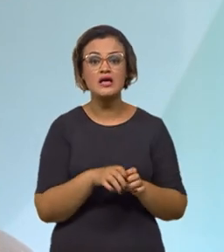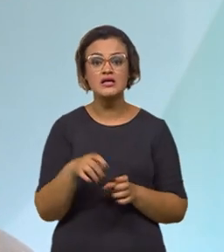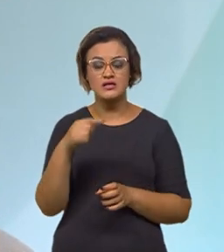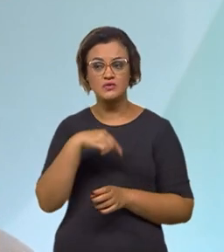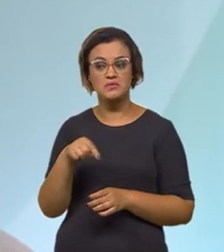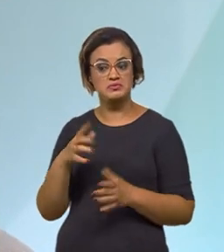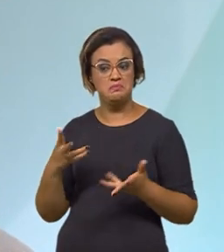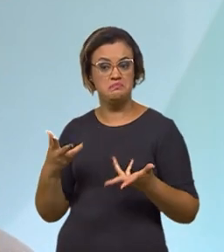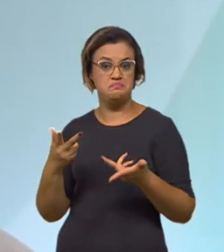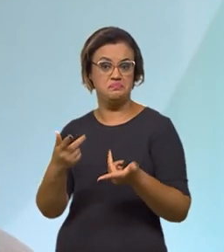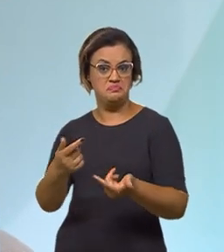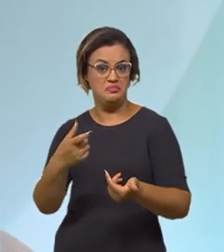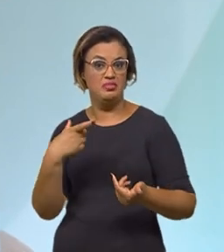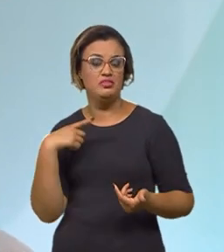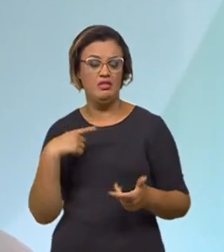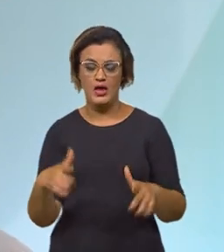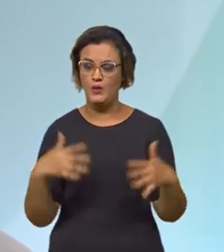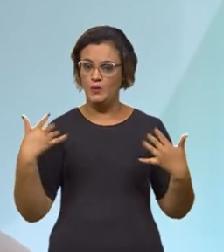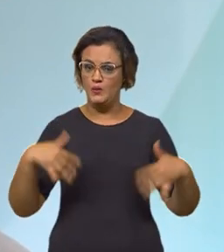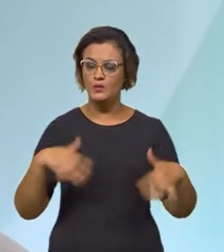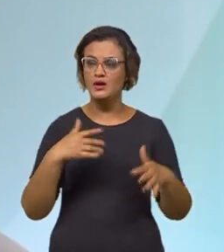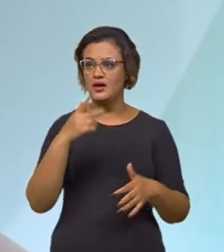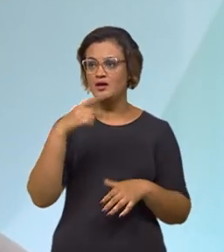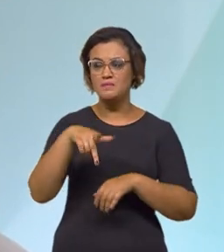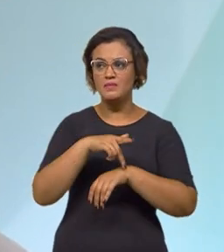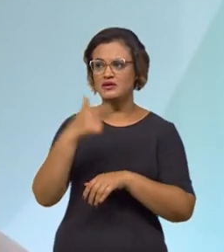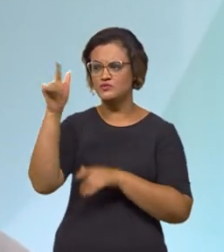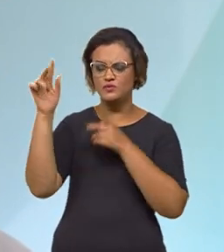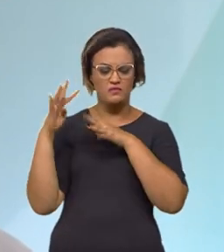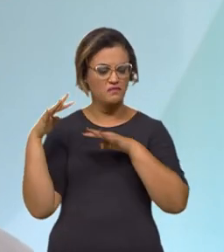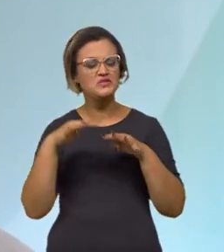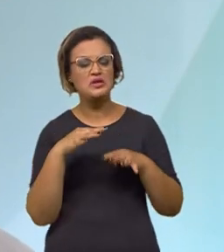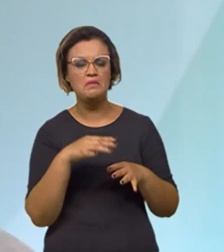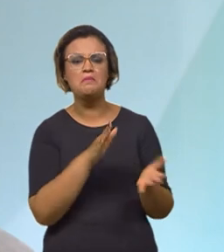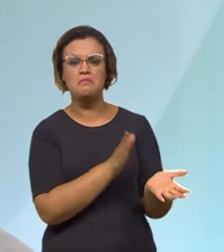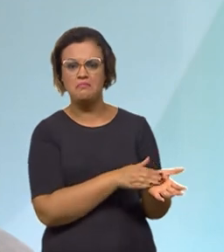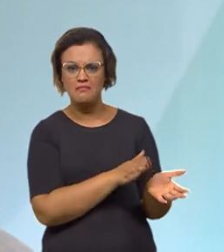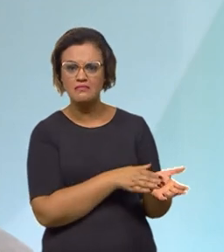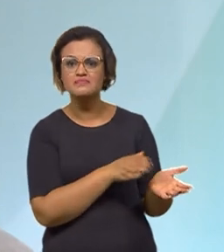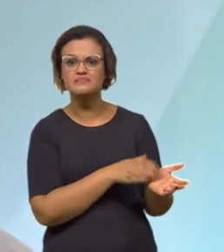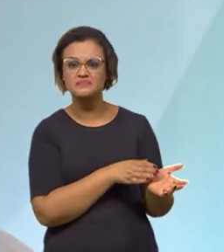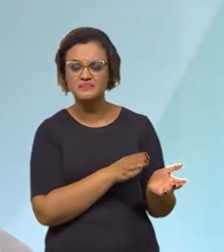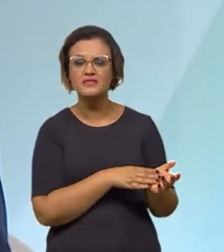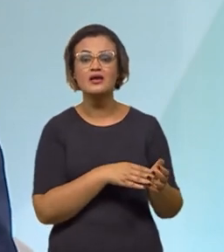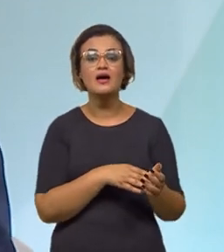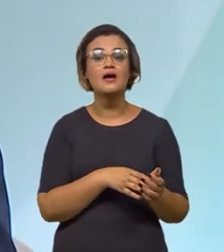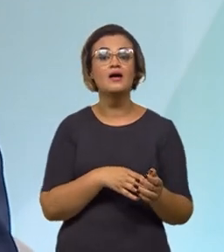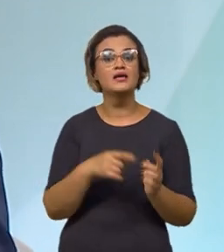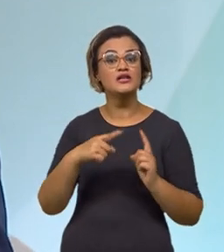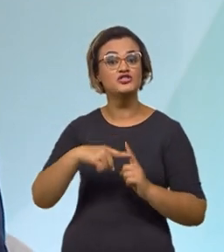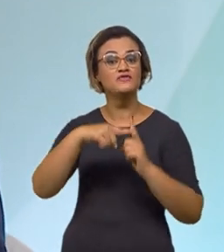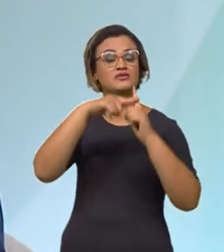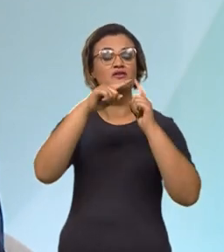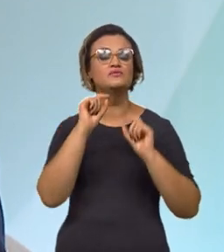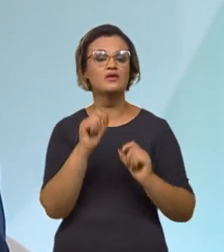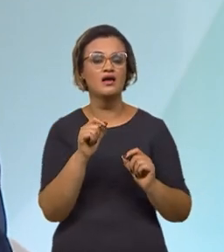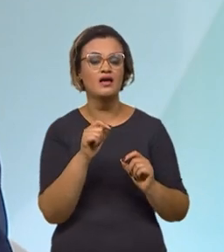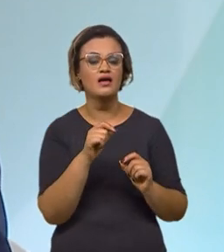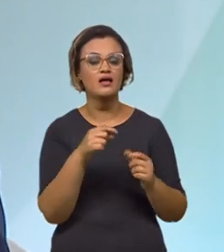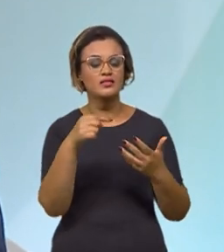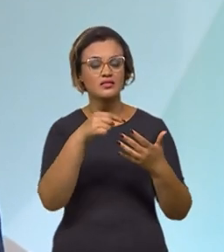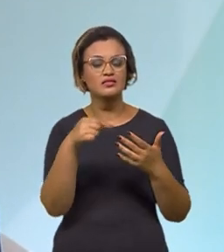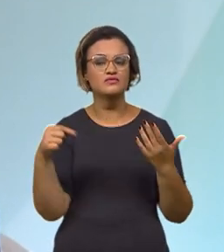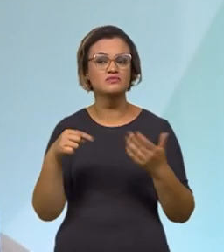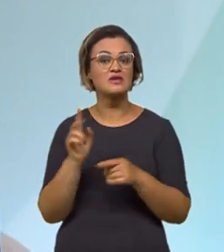sofisticação na modelagem, que é muito elogiado lá fora. Isso traz para nós também a vantagem de termos agências reguladoras